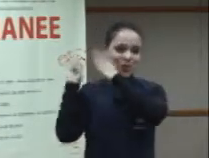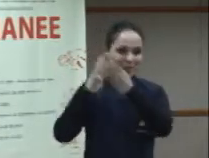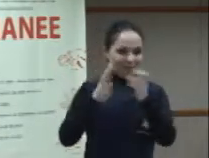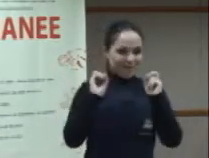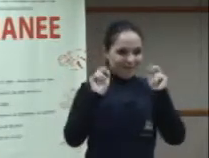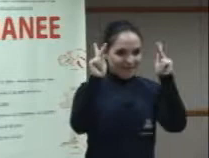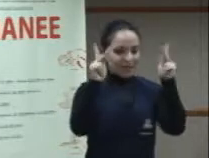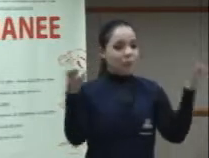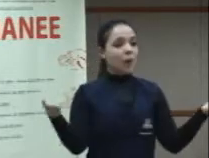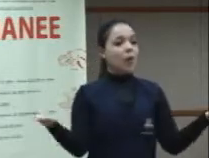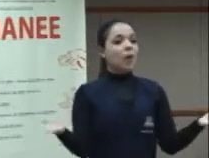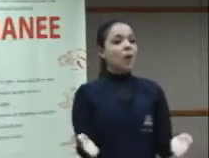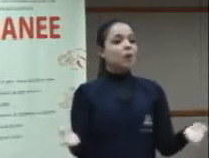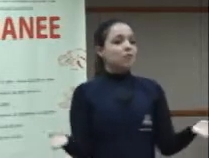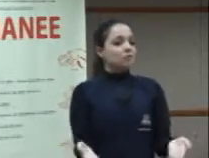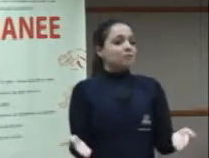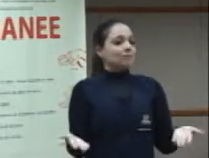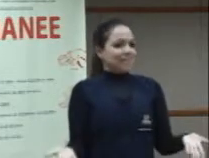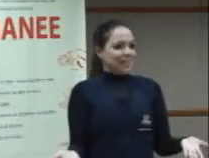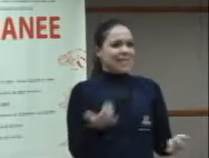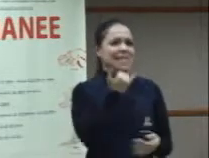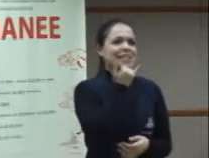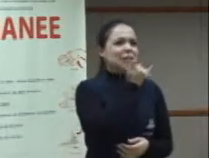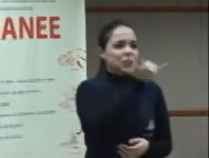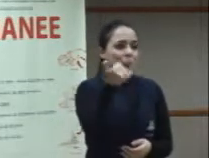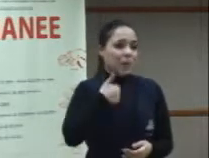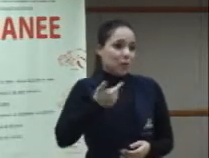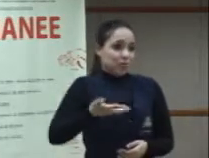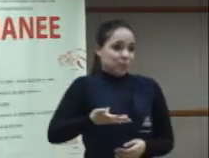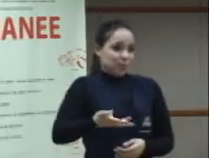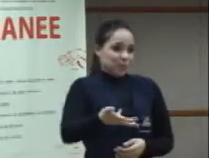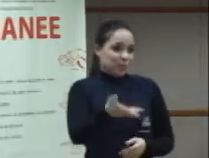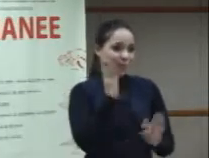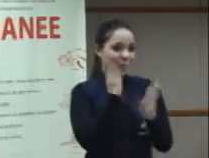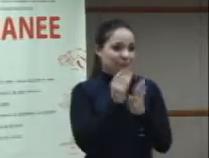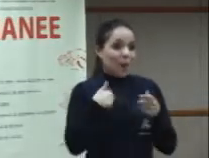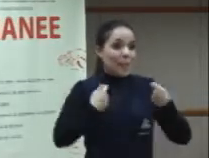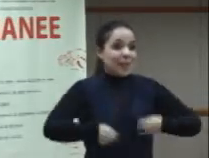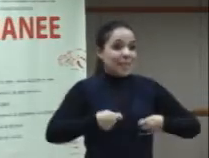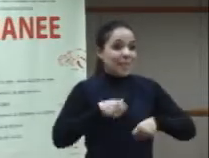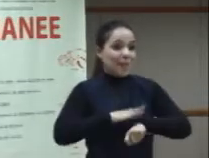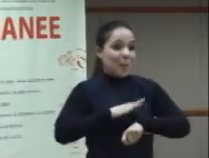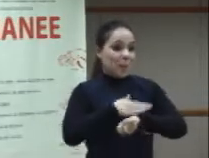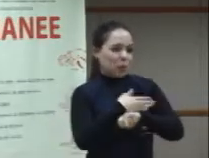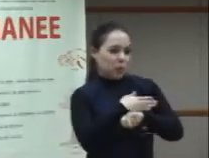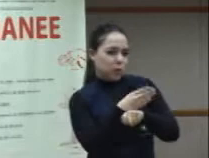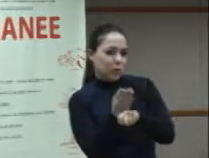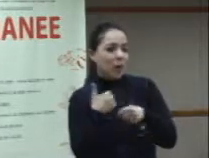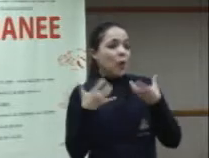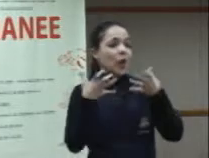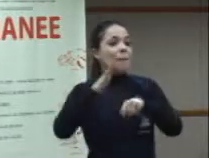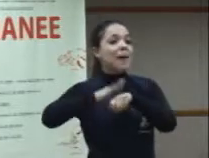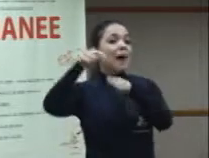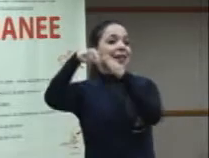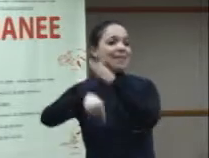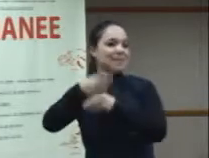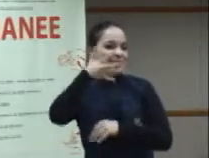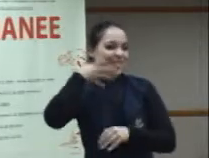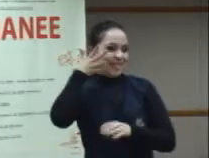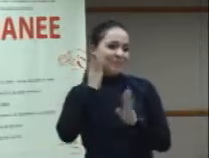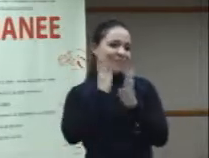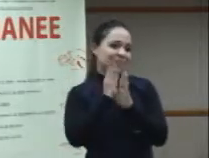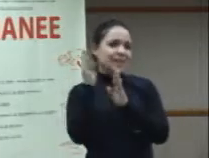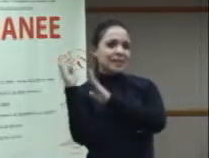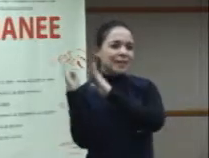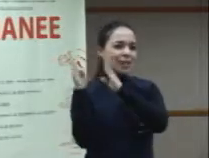hoje, após essa luta, desculpe que eu estou sendo rápido para poder ganhar tempo e poder trazer o tamanho da palestra que eu trouxe.